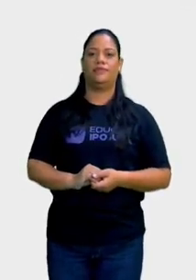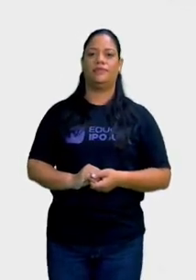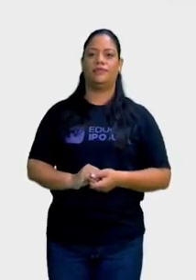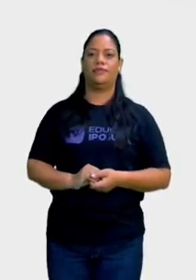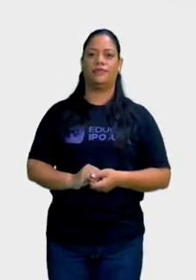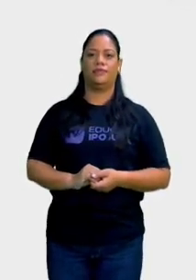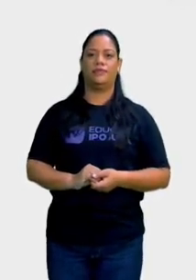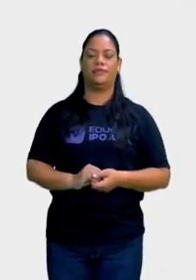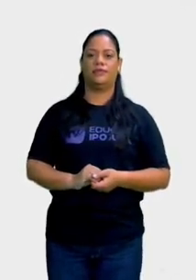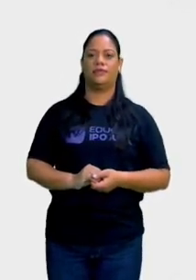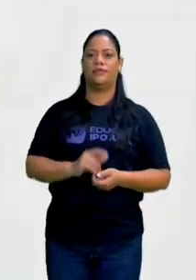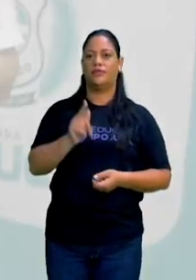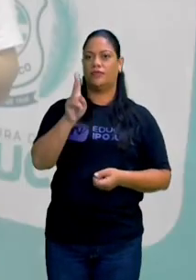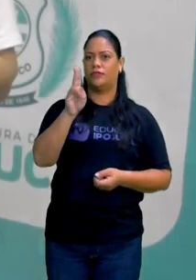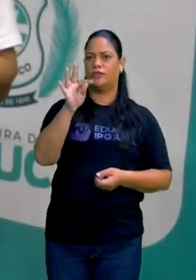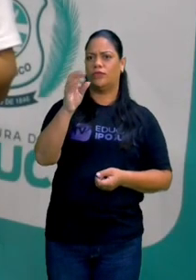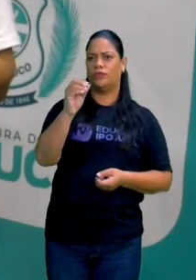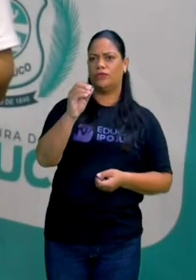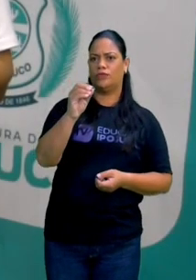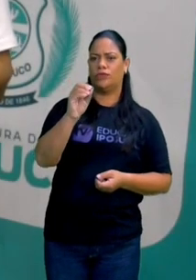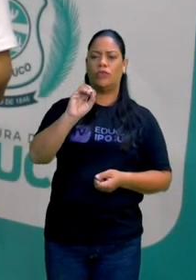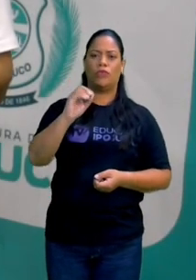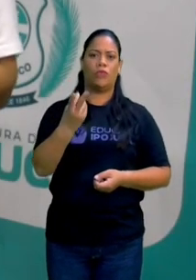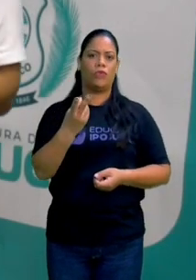É sobre Guto ou sobre o gato?